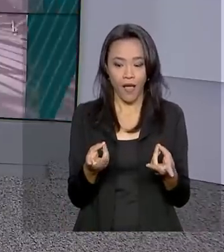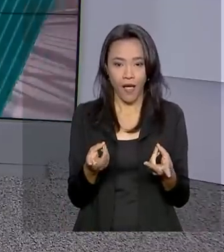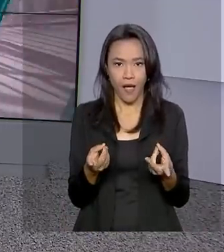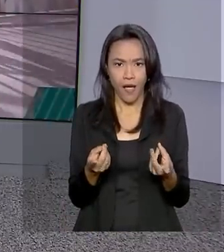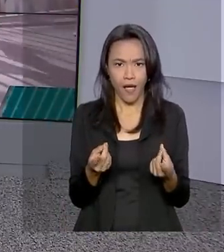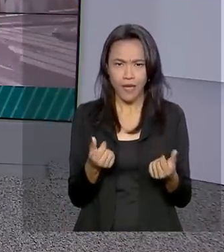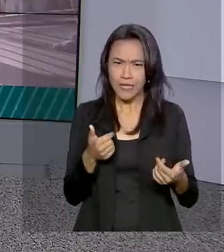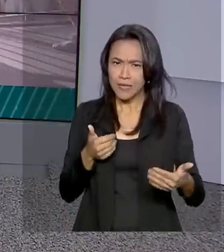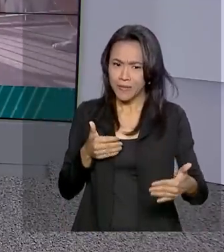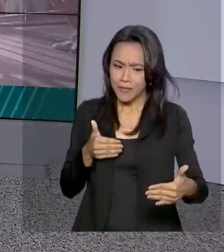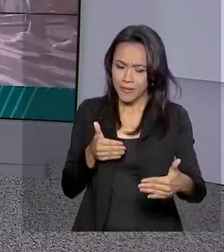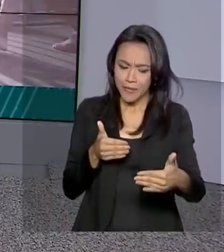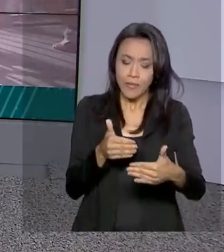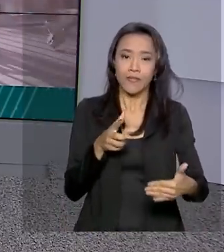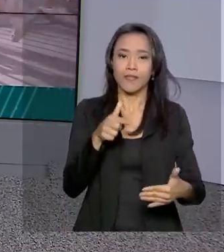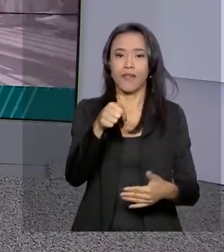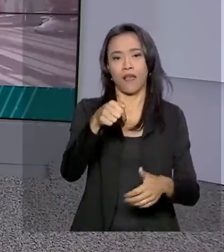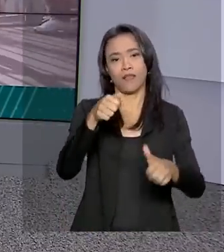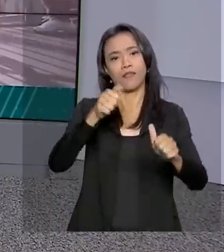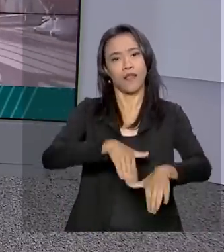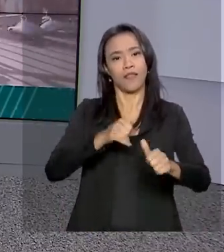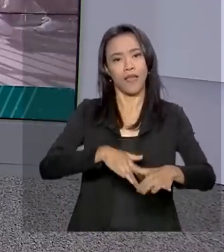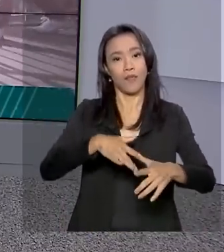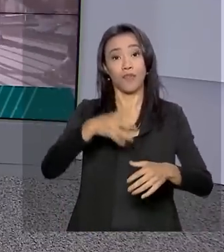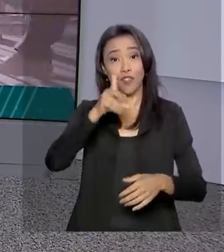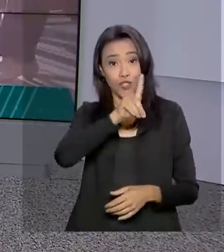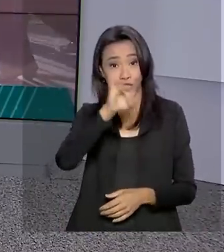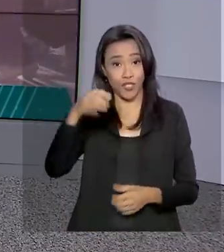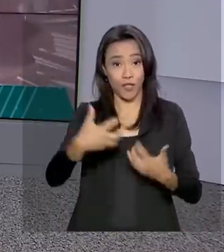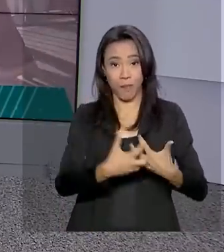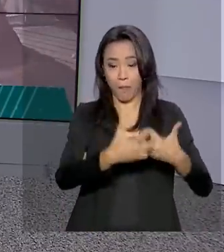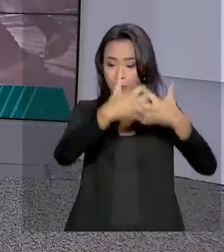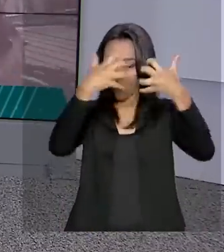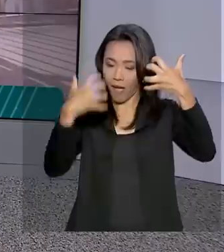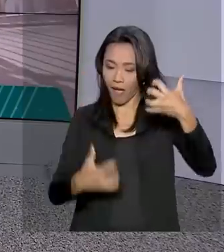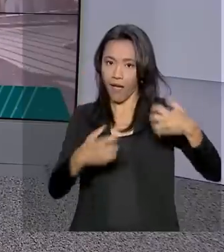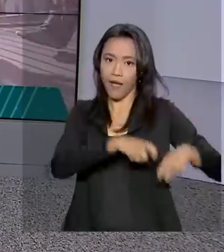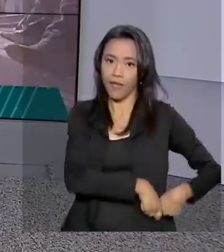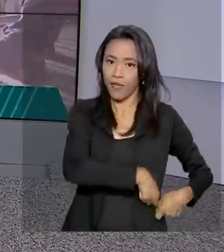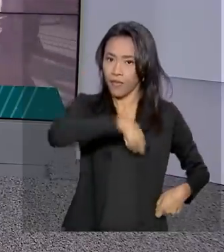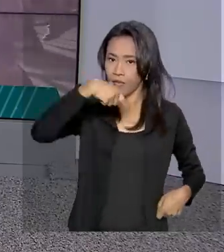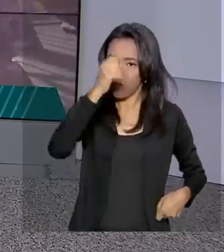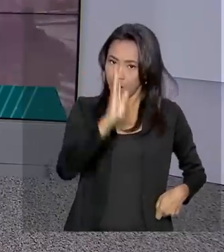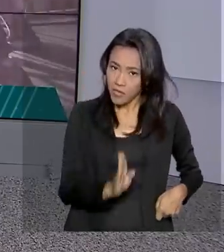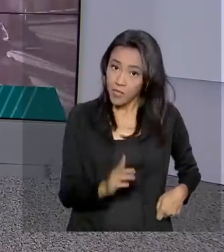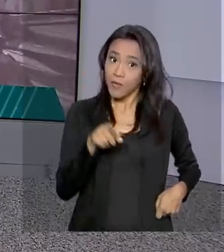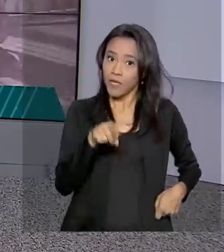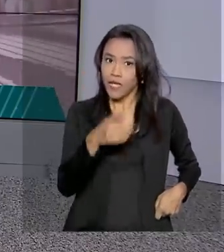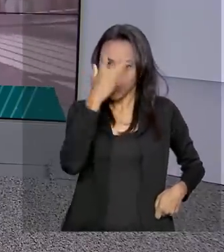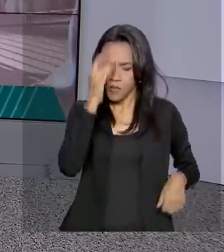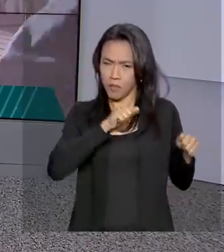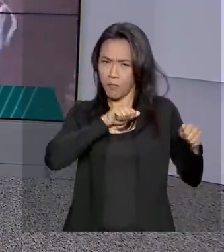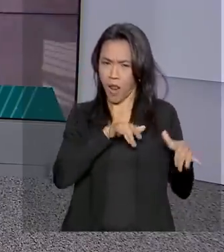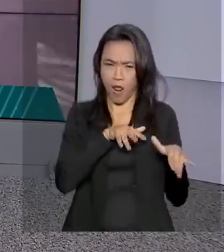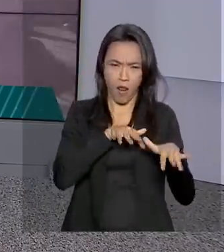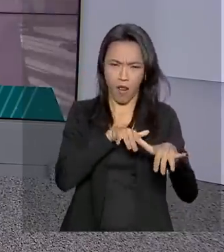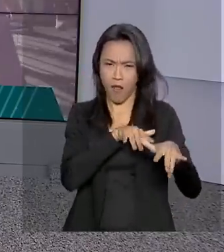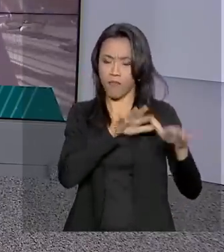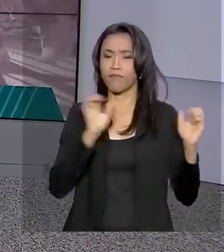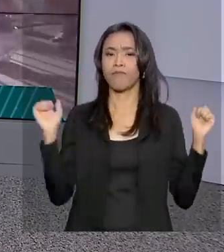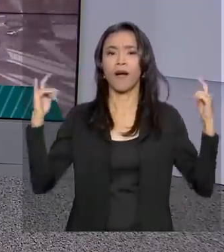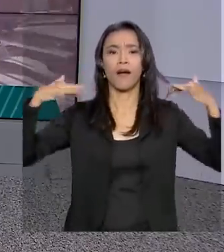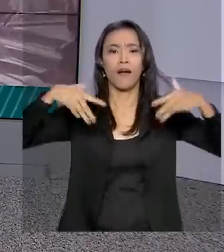para o 7 de setembro, dia da independência do Brasil. O tradicional desfile cívico-militar leva muita gente à esplanada dos